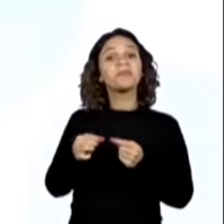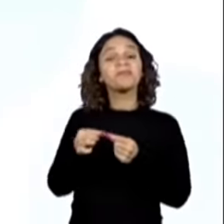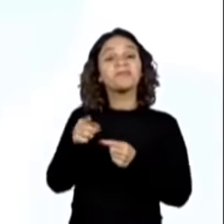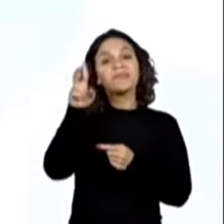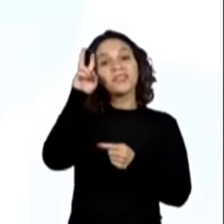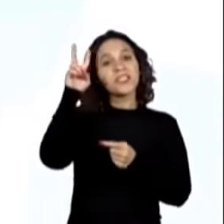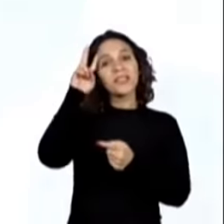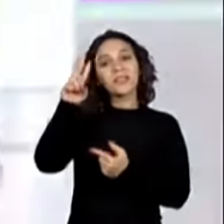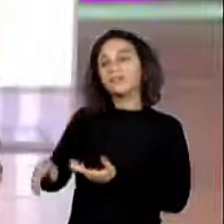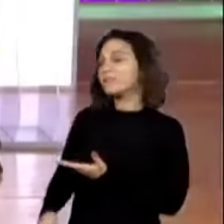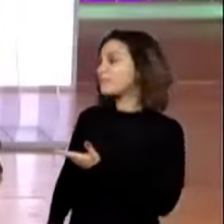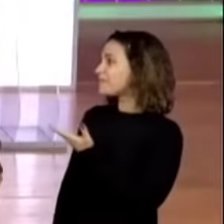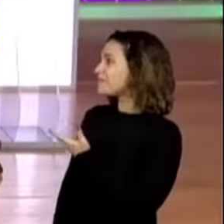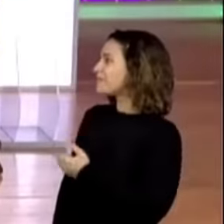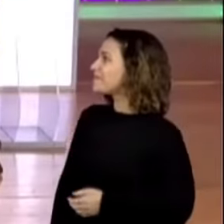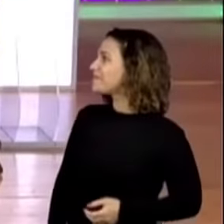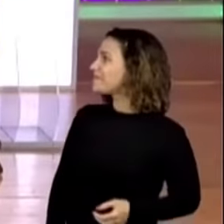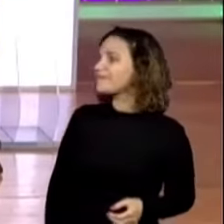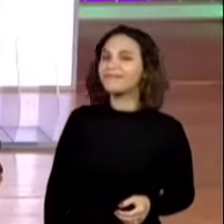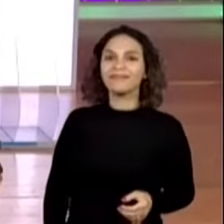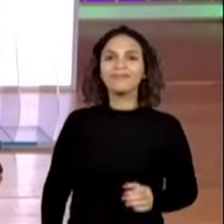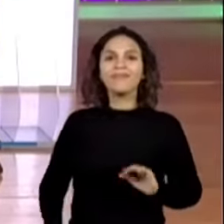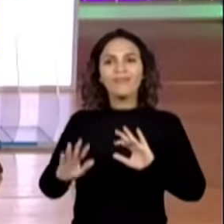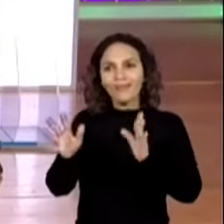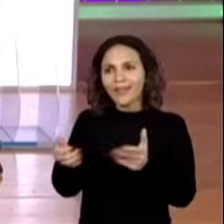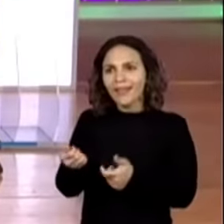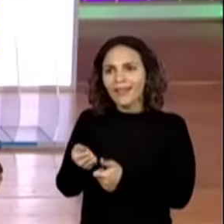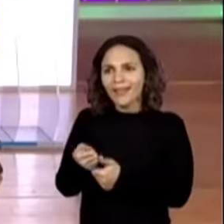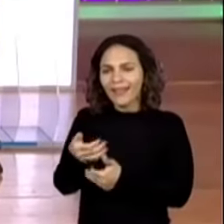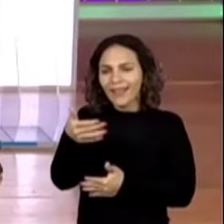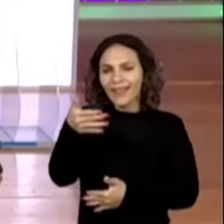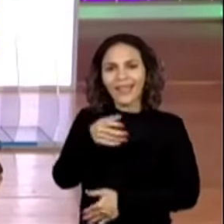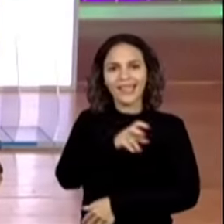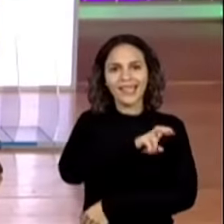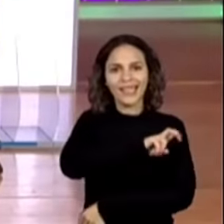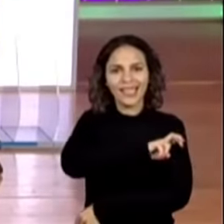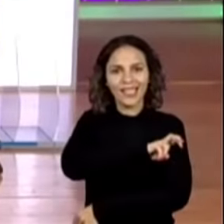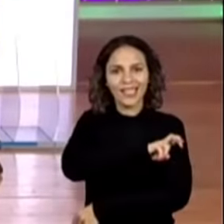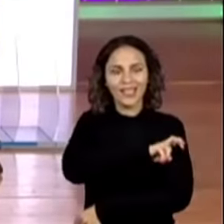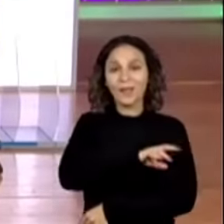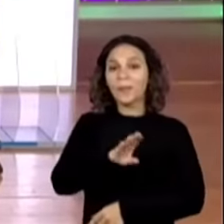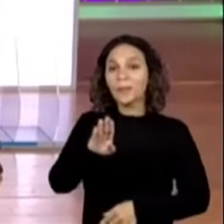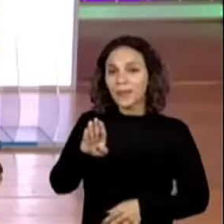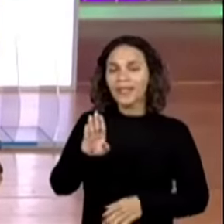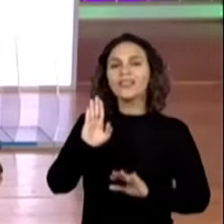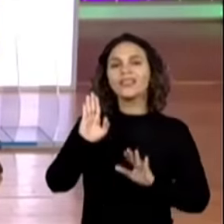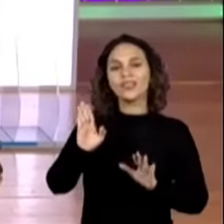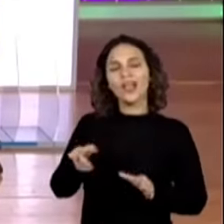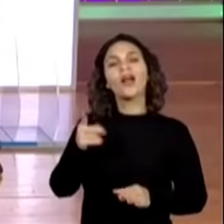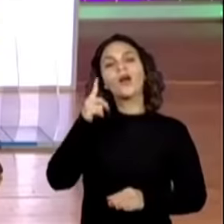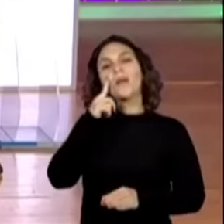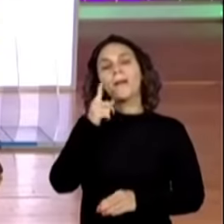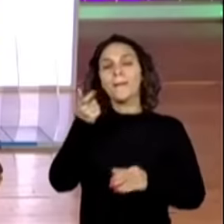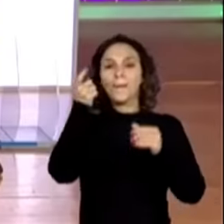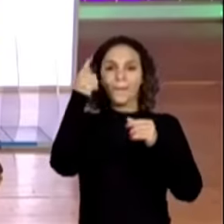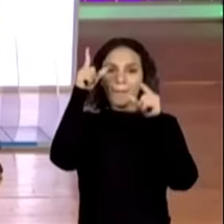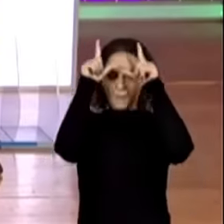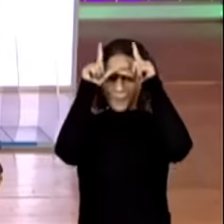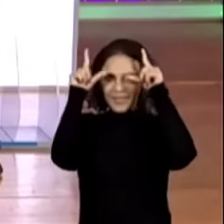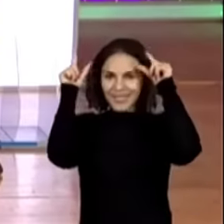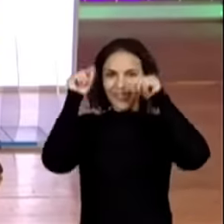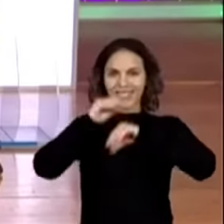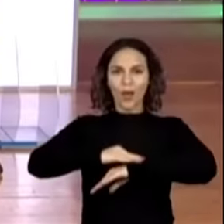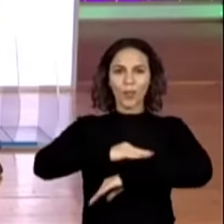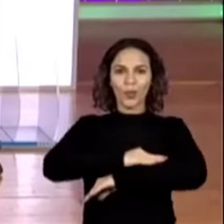já tem, que legal, a galerinha Visconte de A1, do quinto ano D, já colocaram a Princesa e o Sápido. A Princesa e o Sápido.